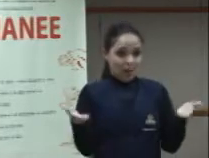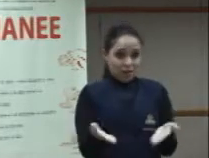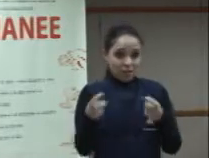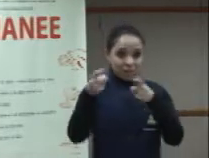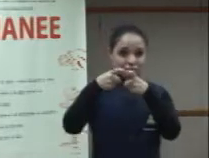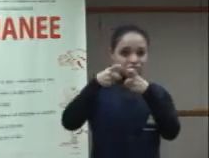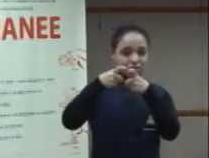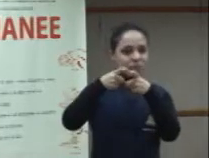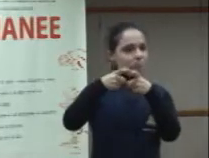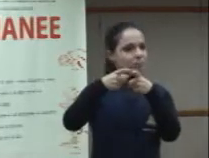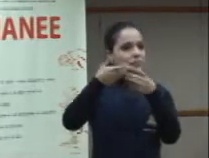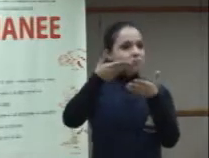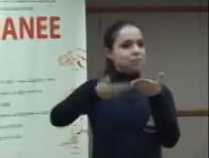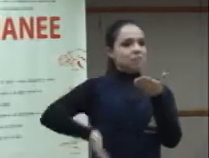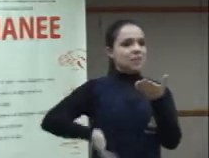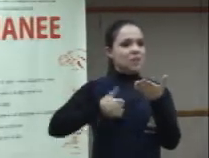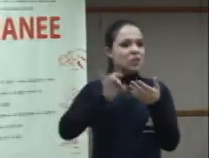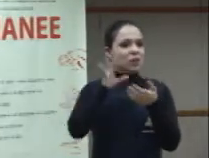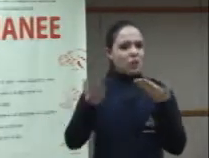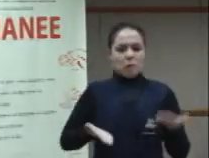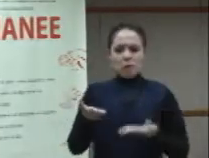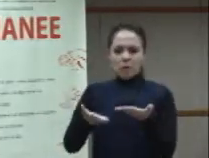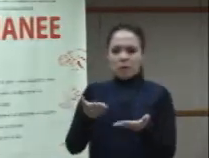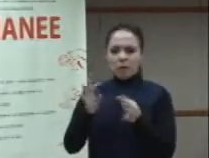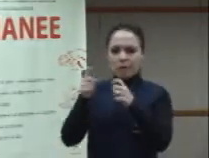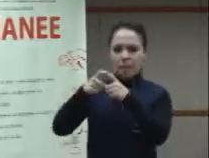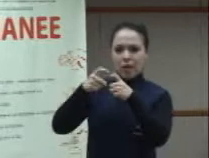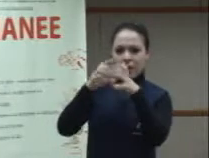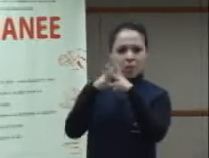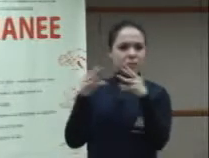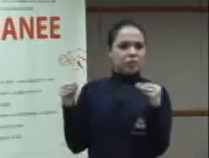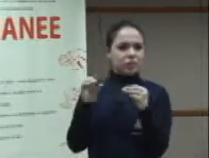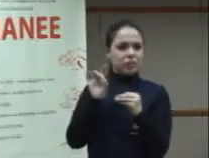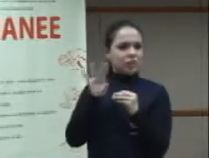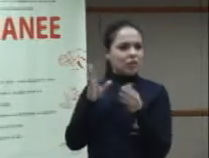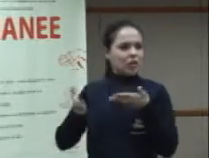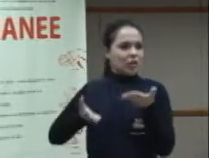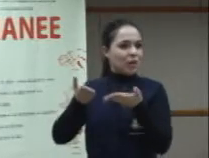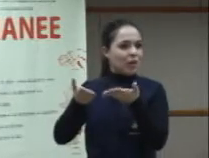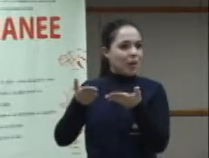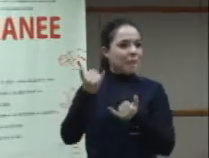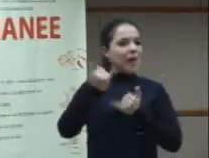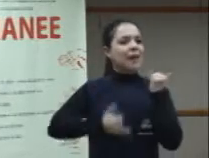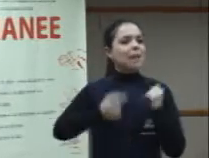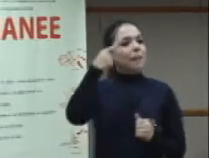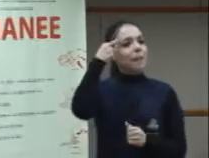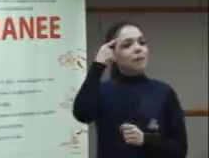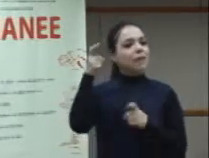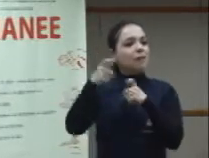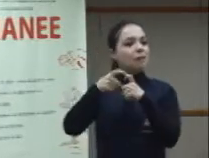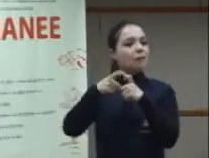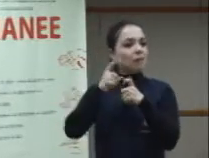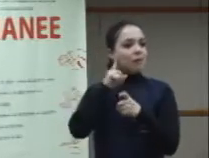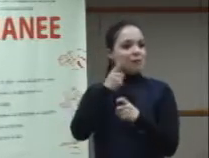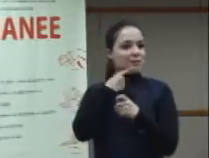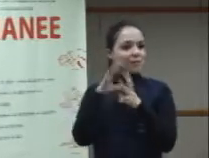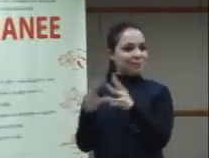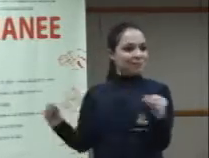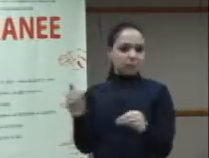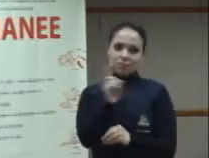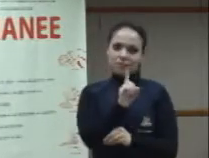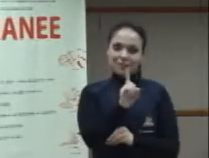porque ainda nós temos pessoas que tem essa visão e se comportam com o surdo de uma forma clínica e não socio